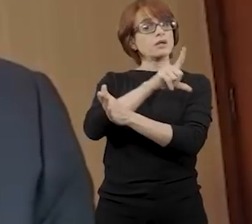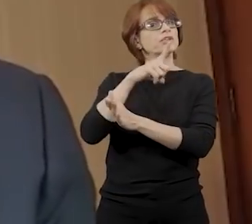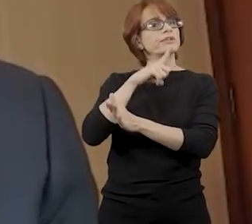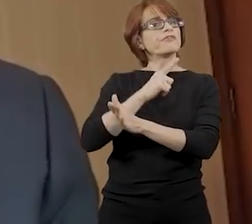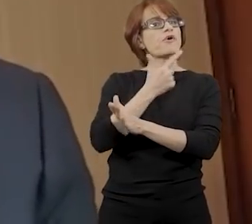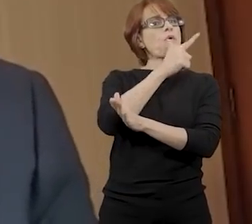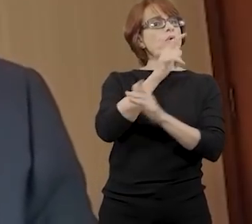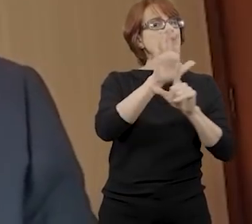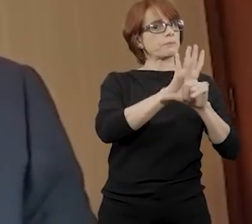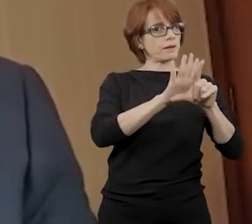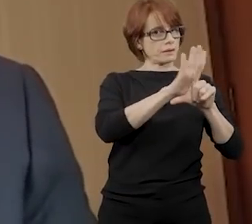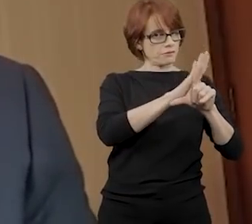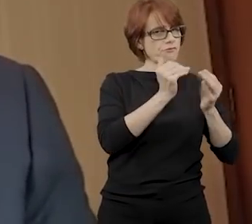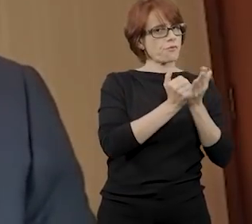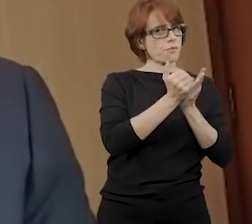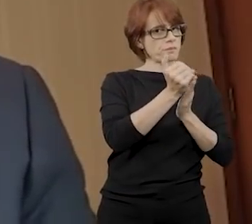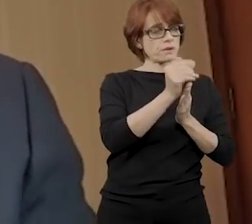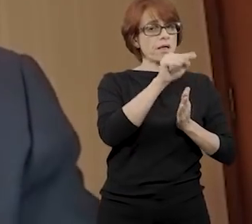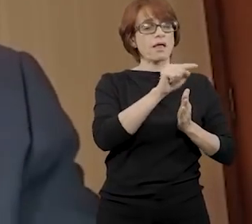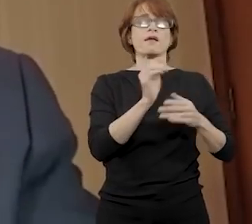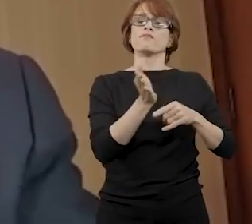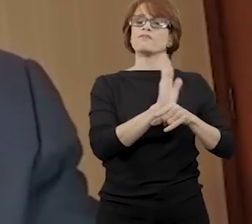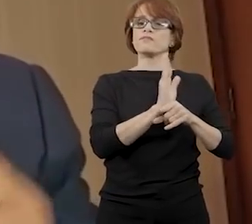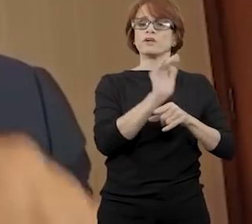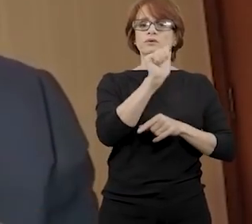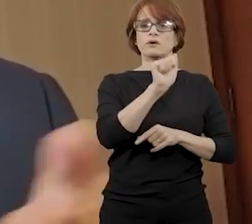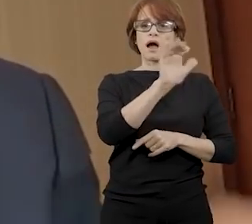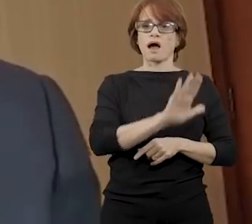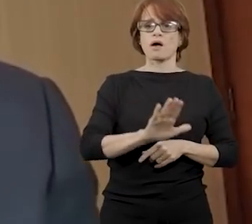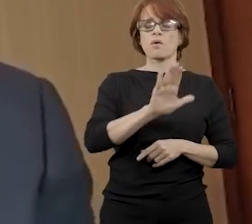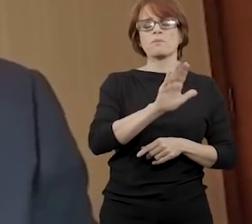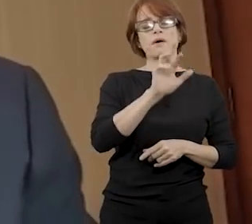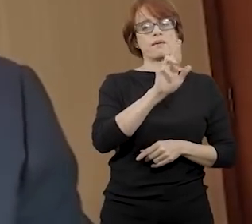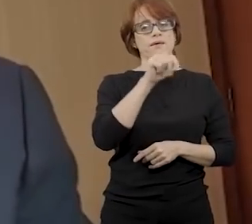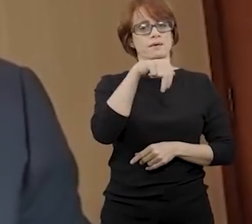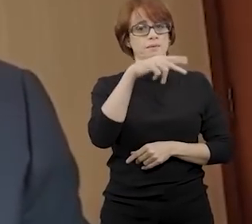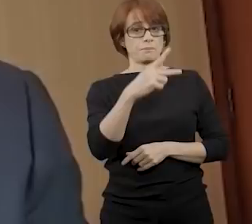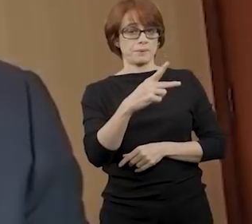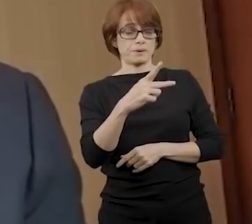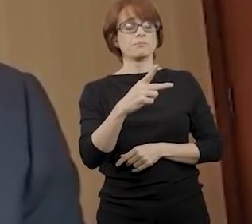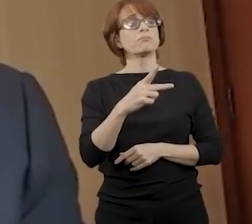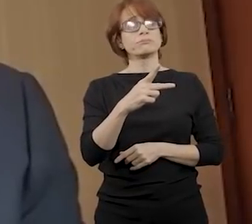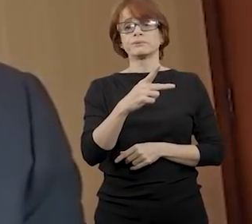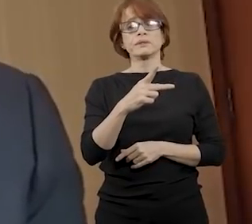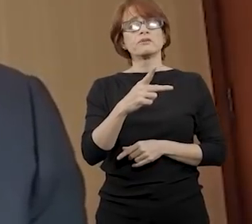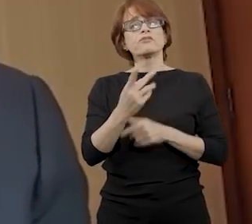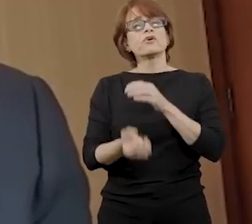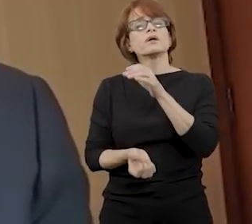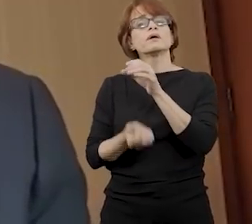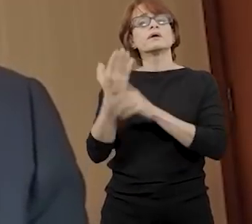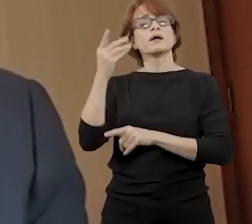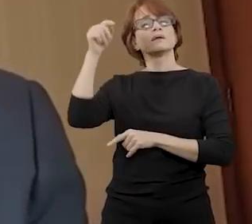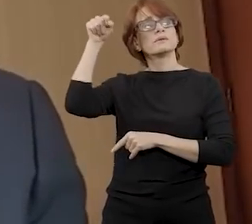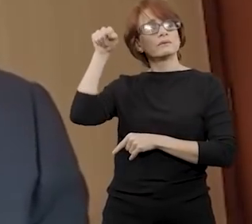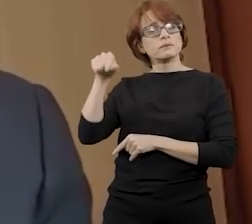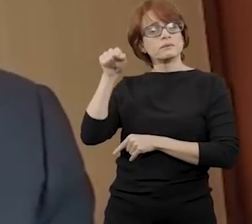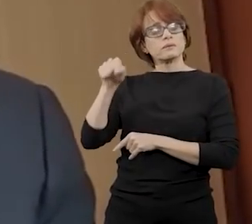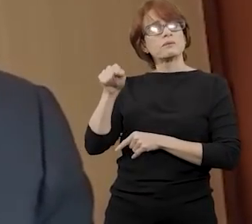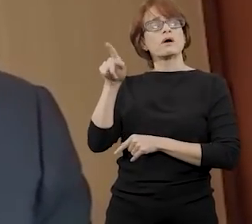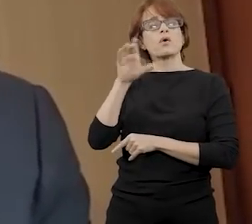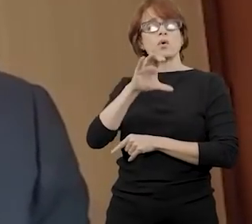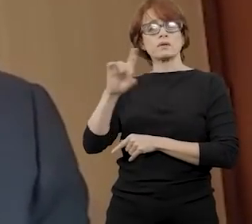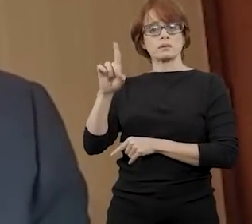uma plataforma denominada Video Arroba RNP, desenvolvida sob a coordenação da professora Regina